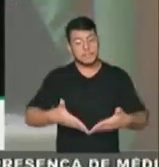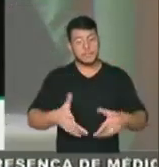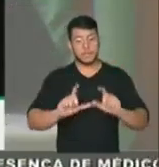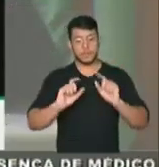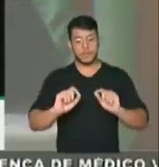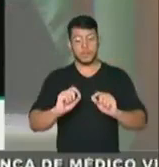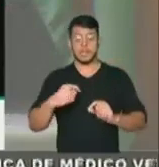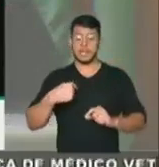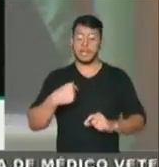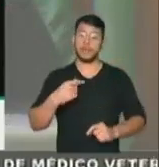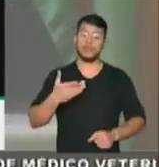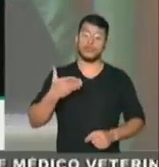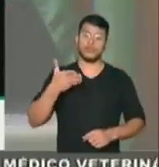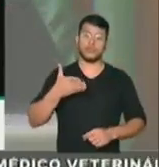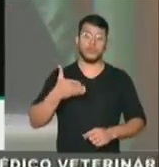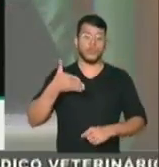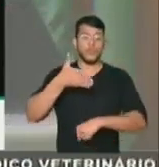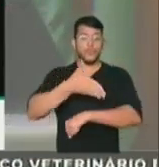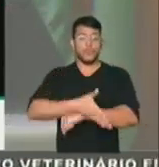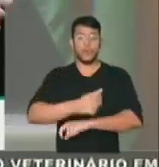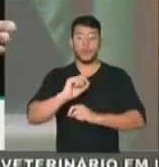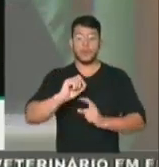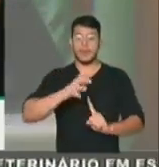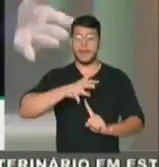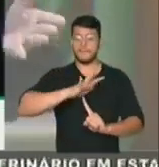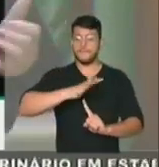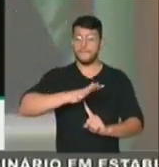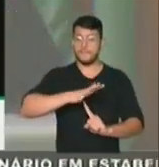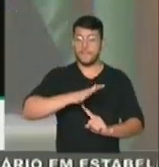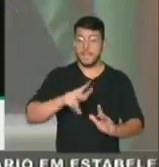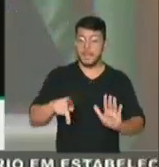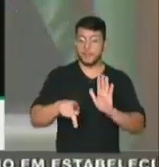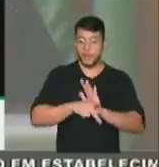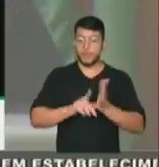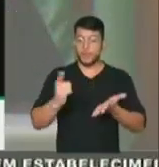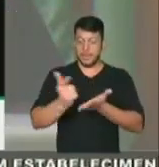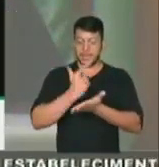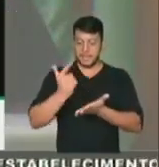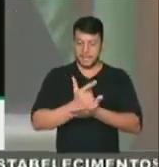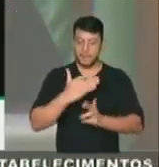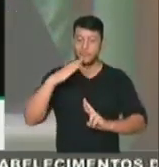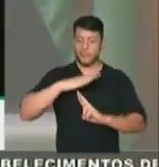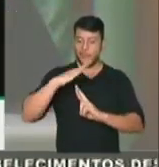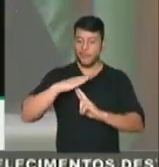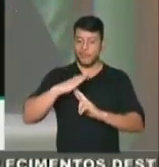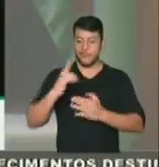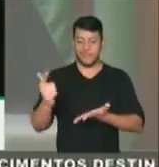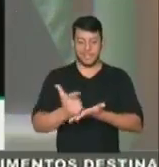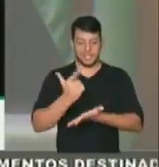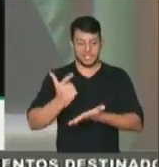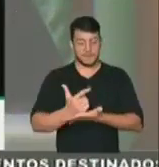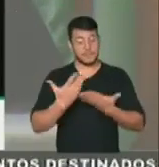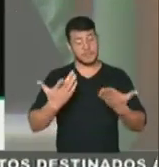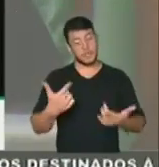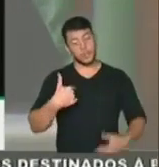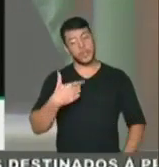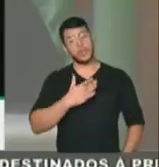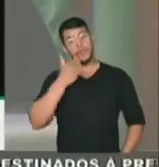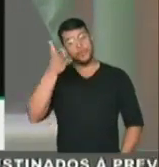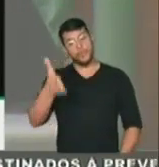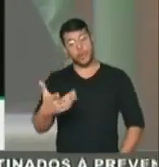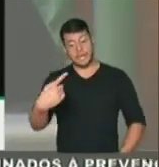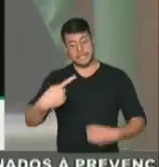participado de feiras de livros. Estive em Salgueiro também há poucos dias, no terceiro